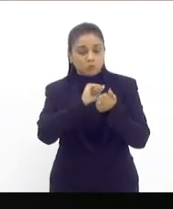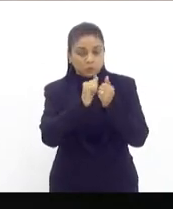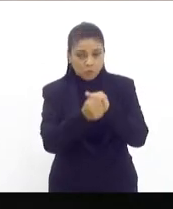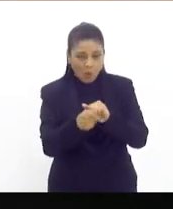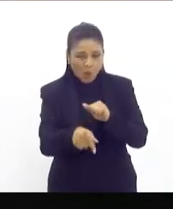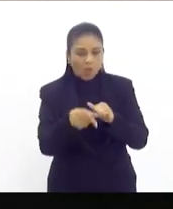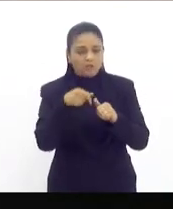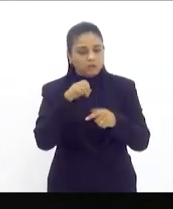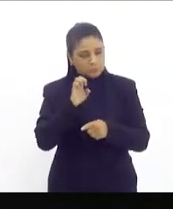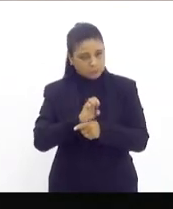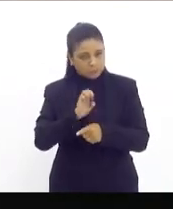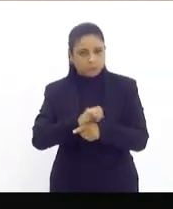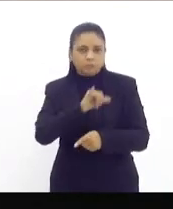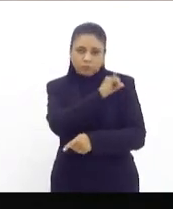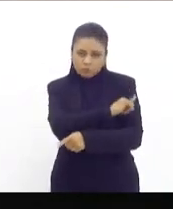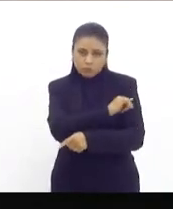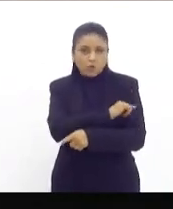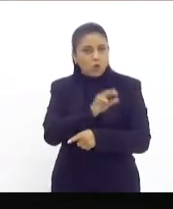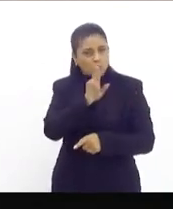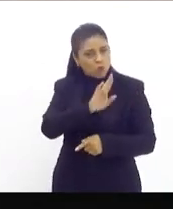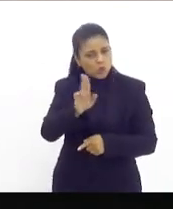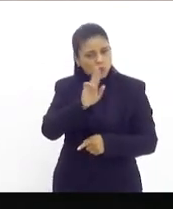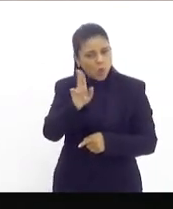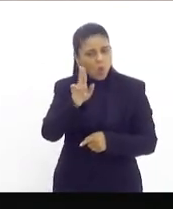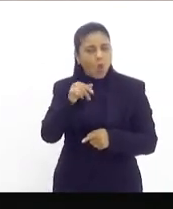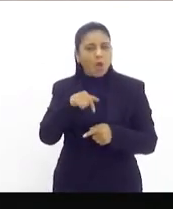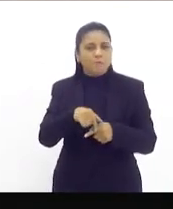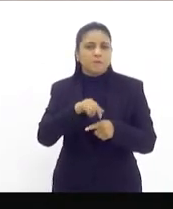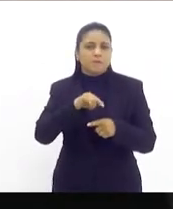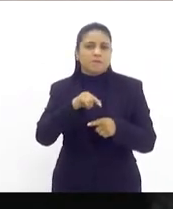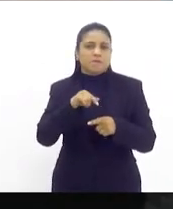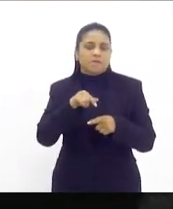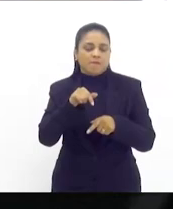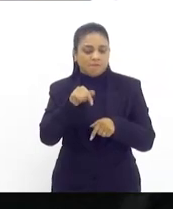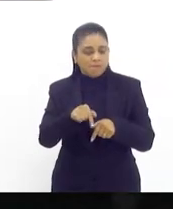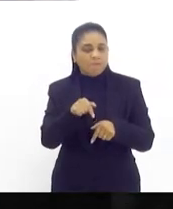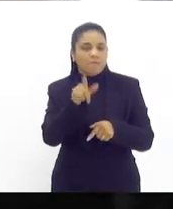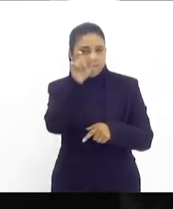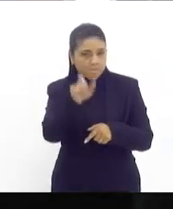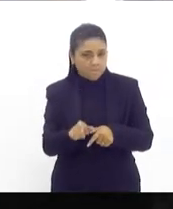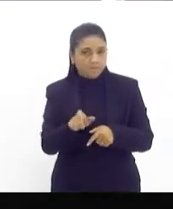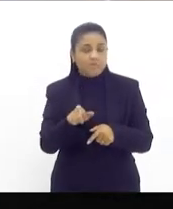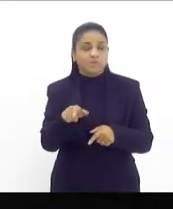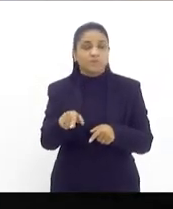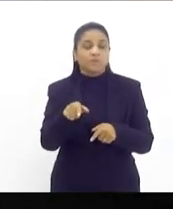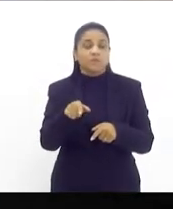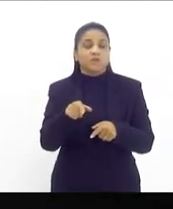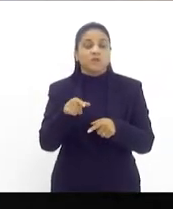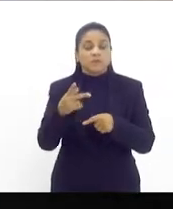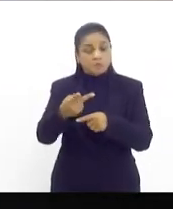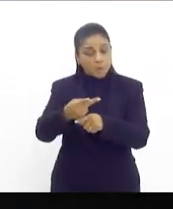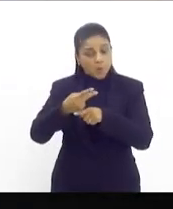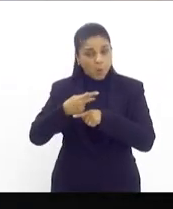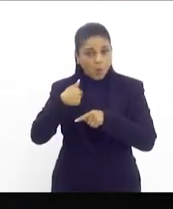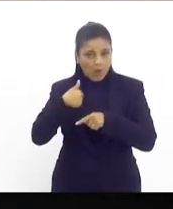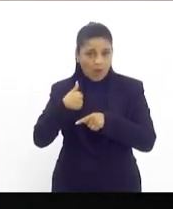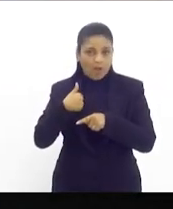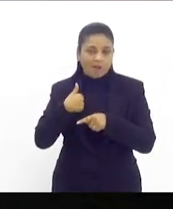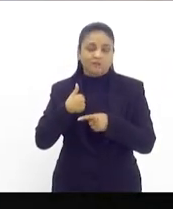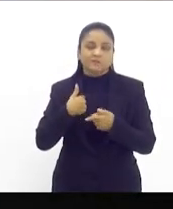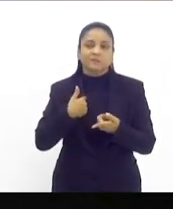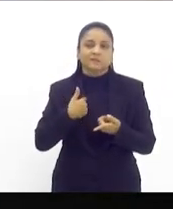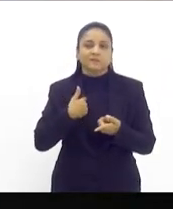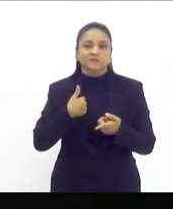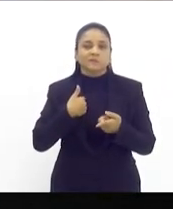solidifique, eternize o nome de quem levou o Rio de Janeiro e o Brasil para o mundo. Eu fui procurado por esses mestres. Fiz questão, senhor presidente,